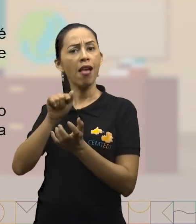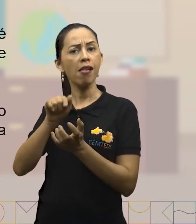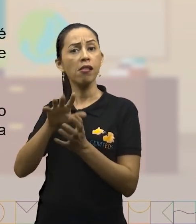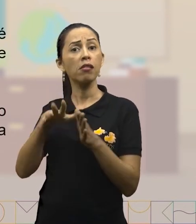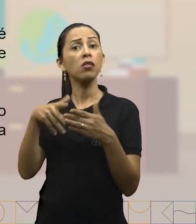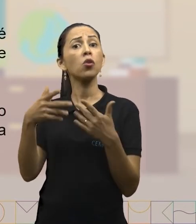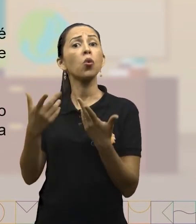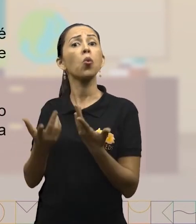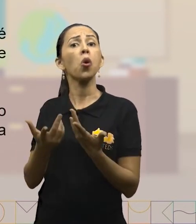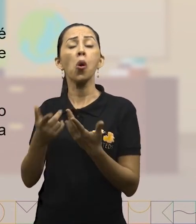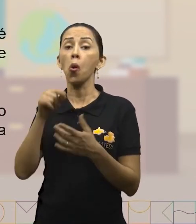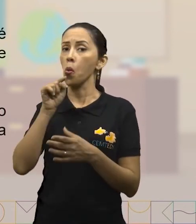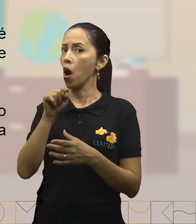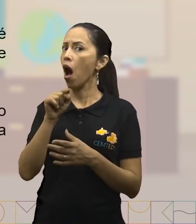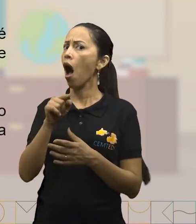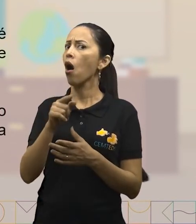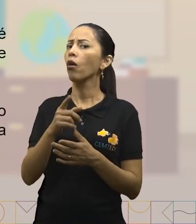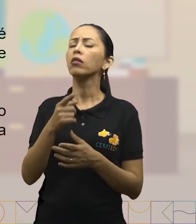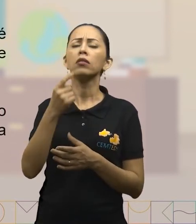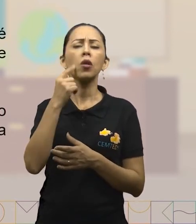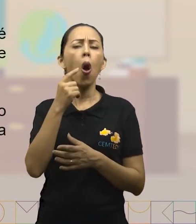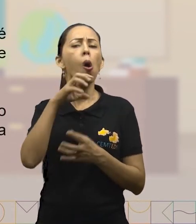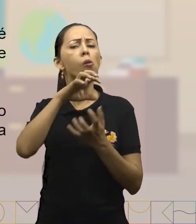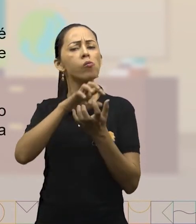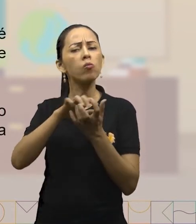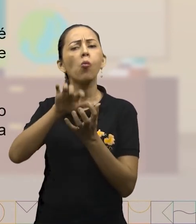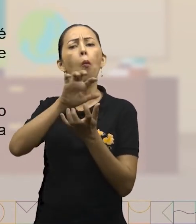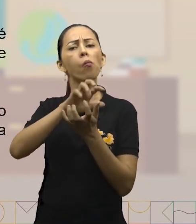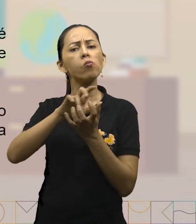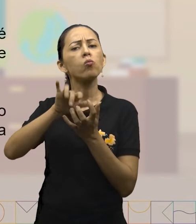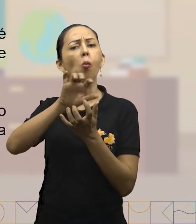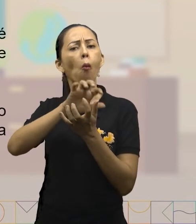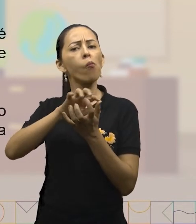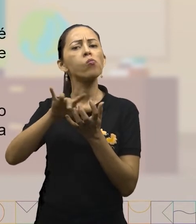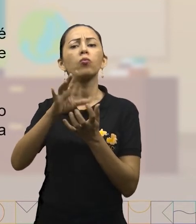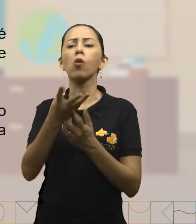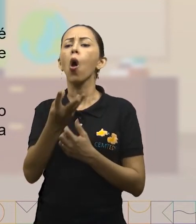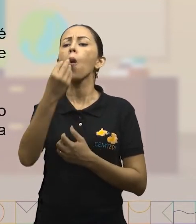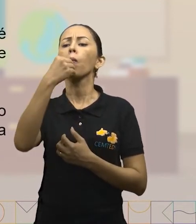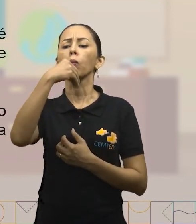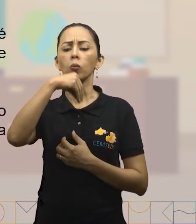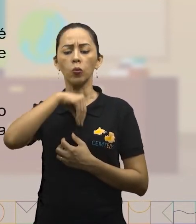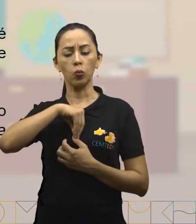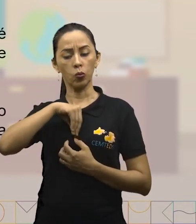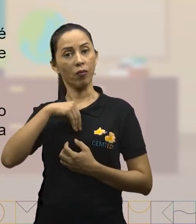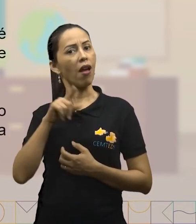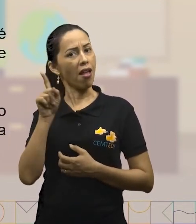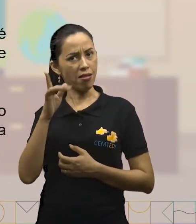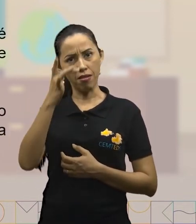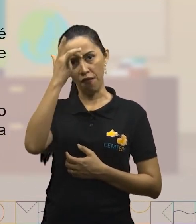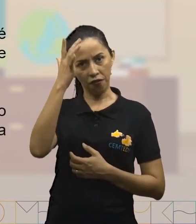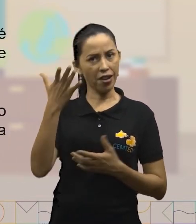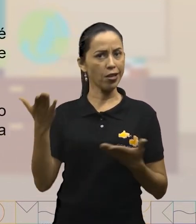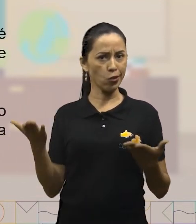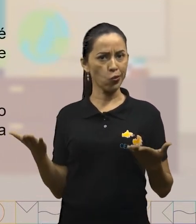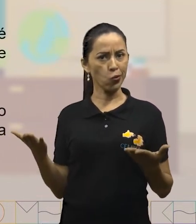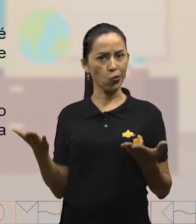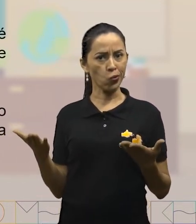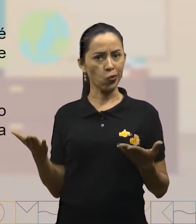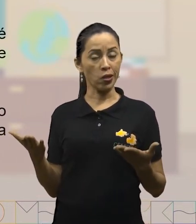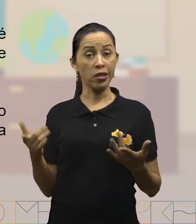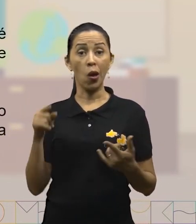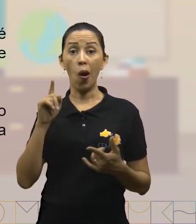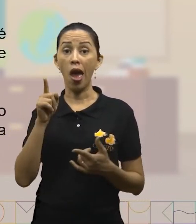digestão ocorre na mastigação, deglutição e com os movimentos, tracinho, tracinho. Tá fácil, né? A